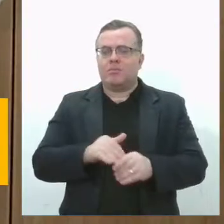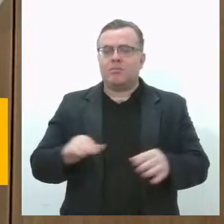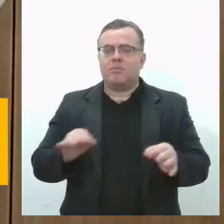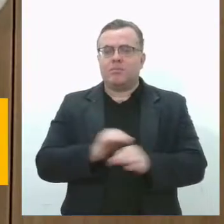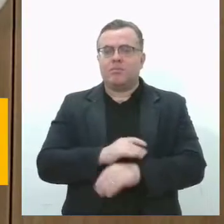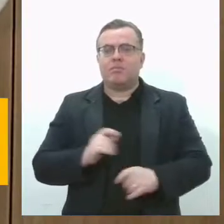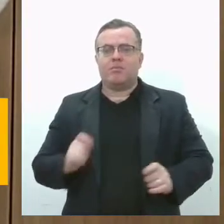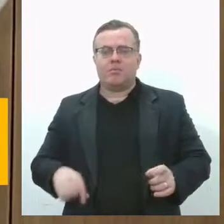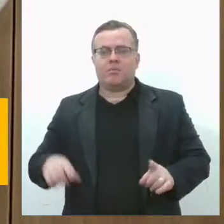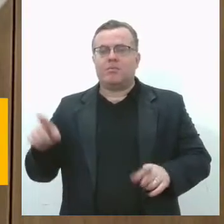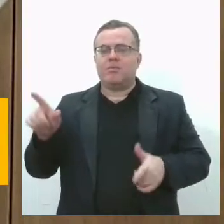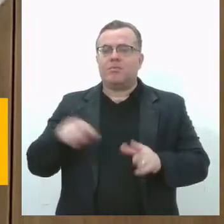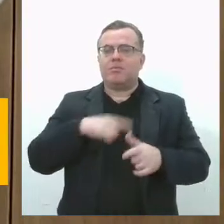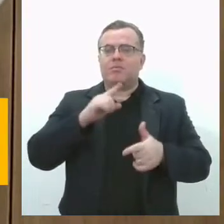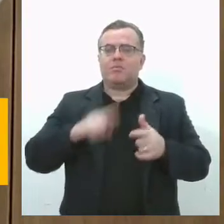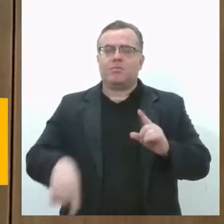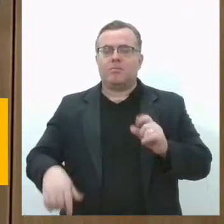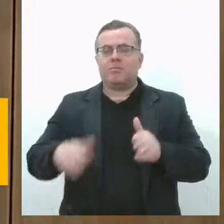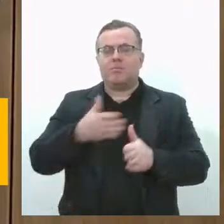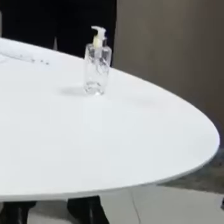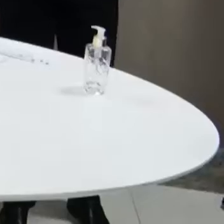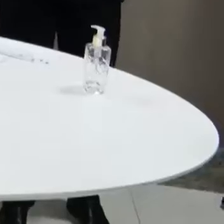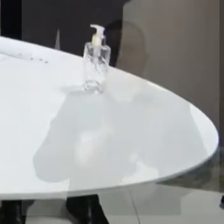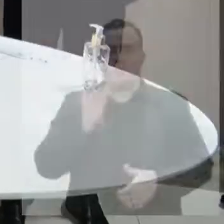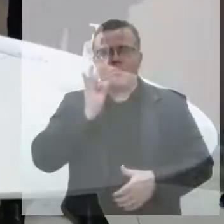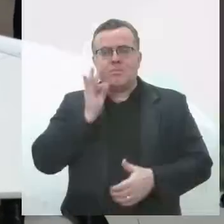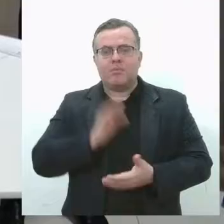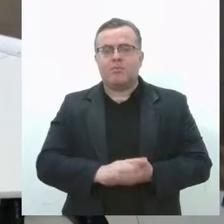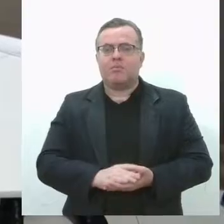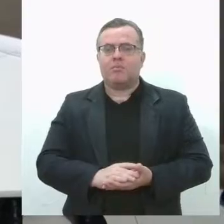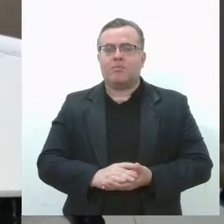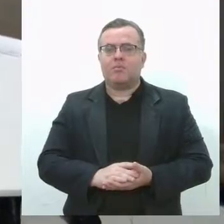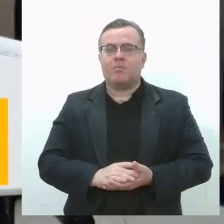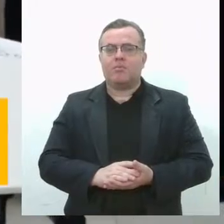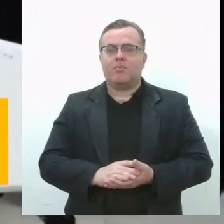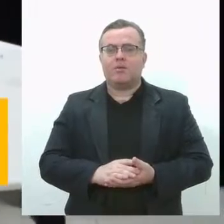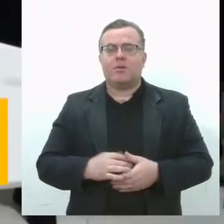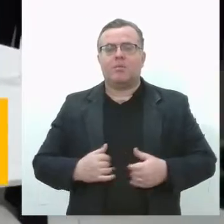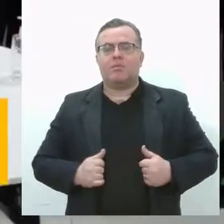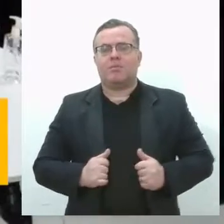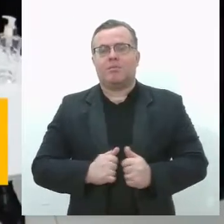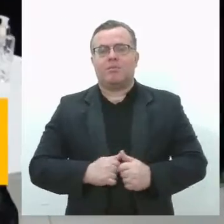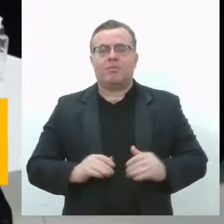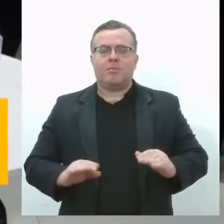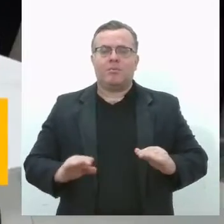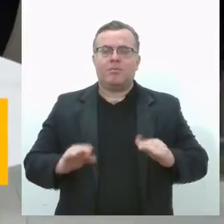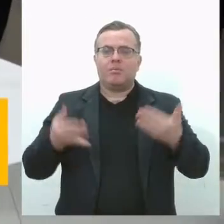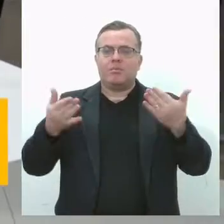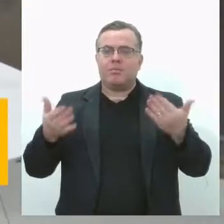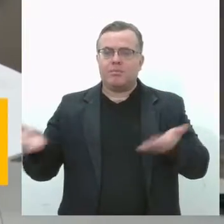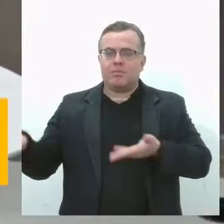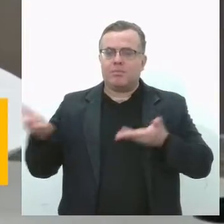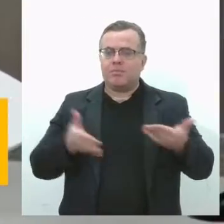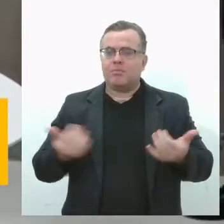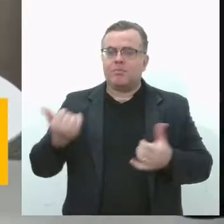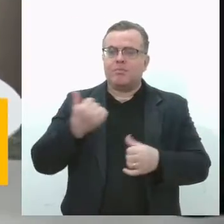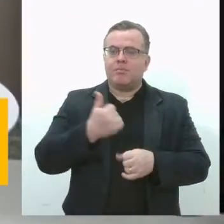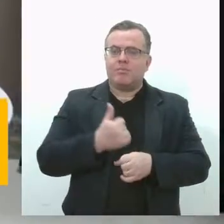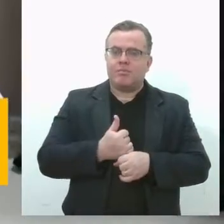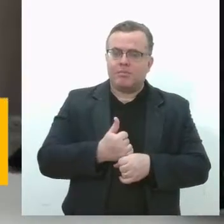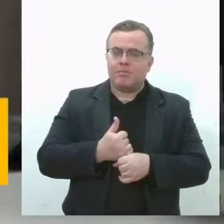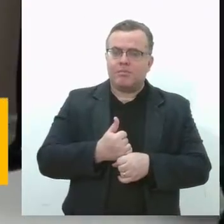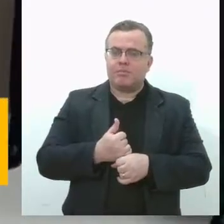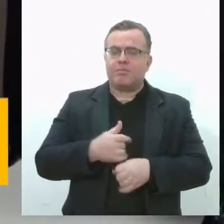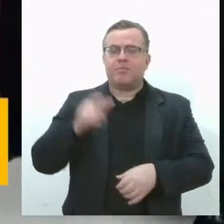mandato do deputado Talisson de Valmir. A solenidade de posse de Robson Viana, do PT, como